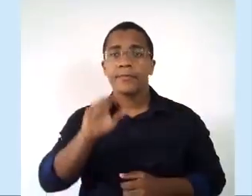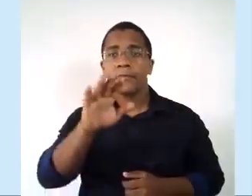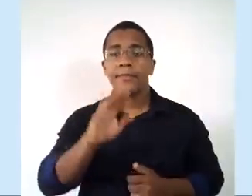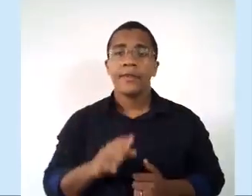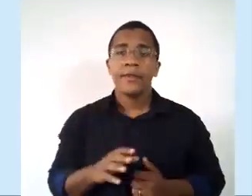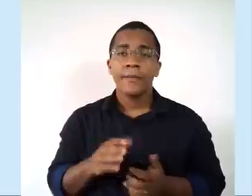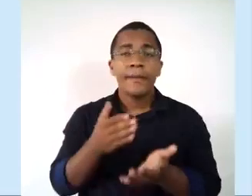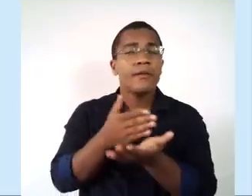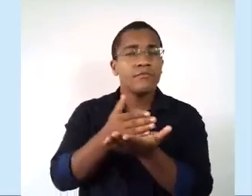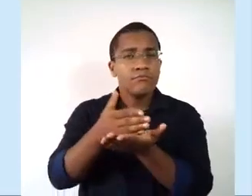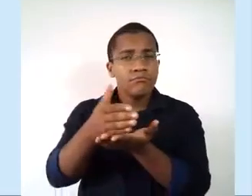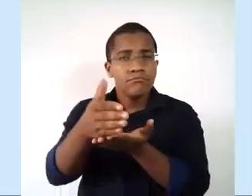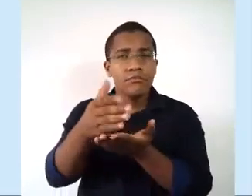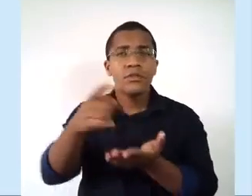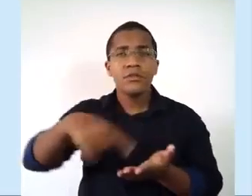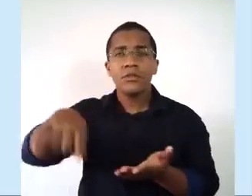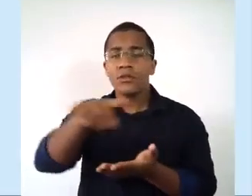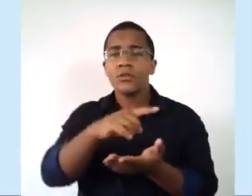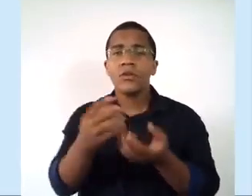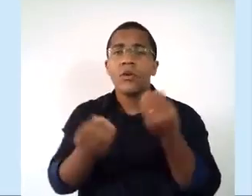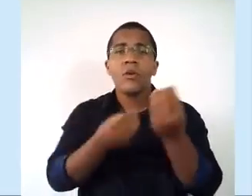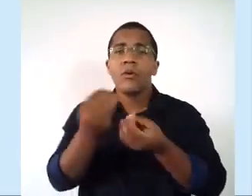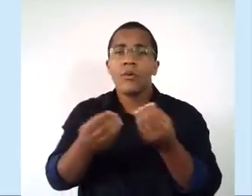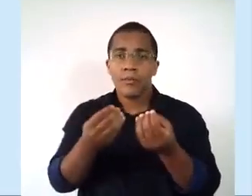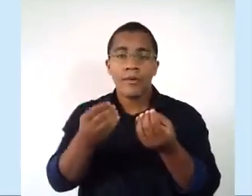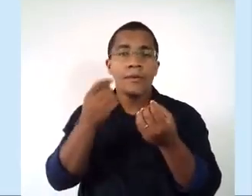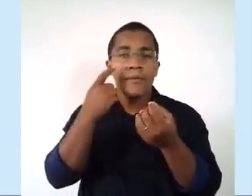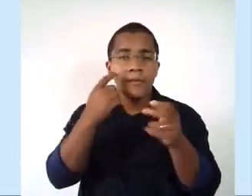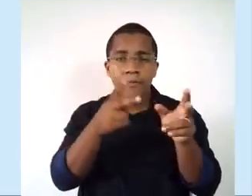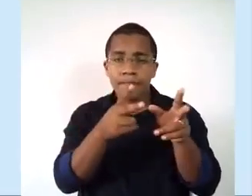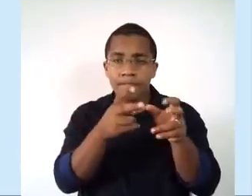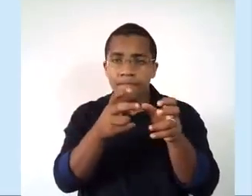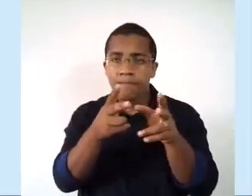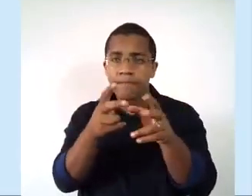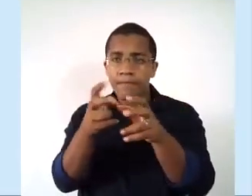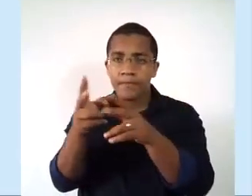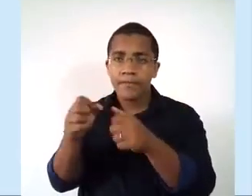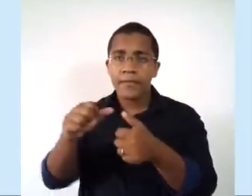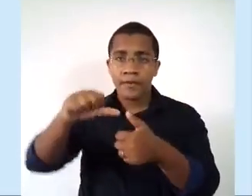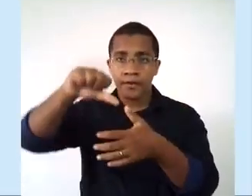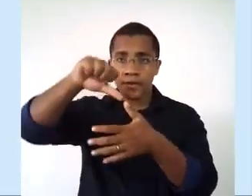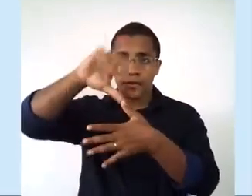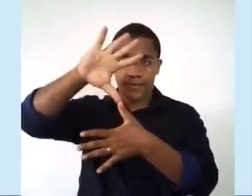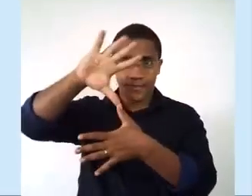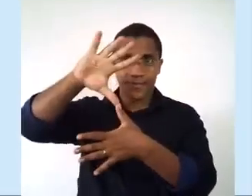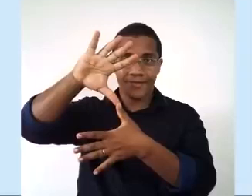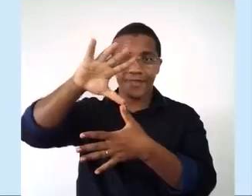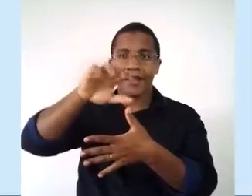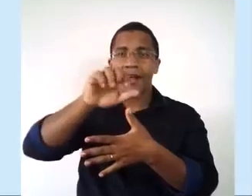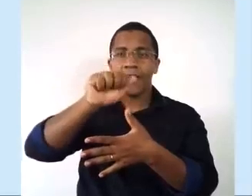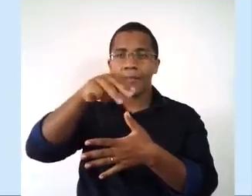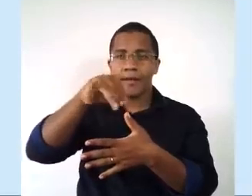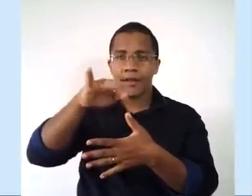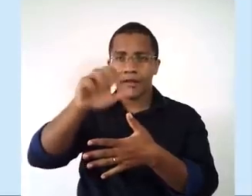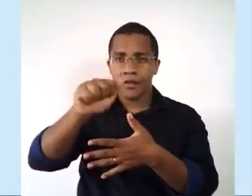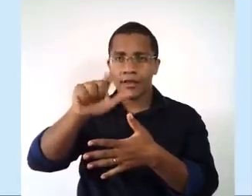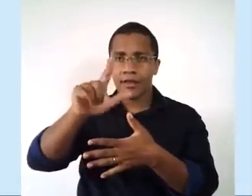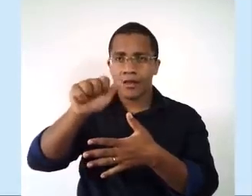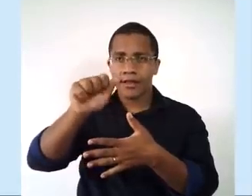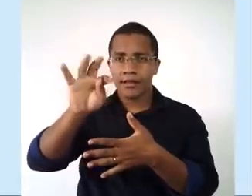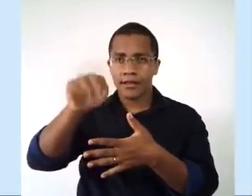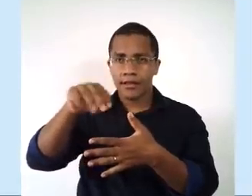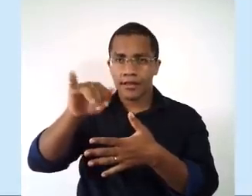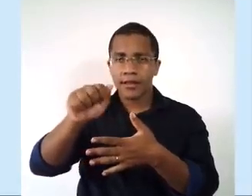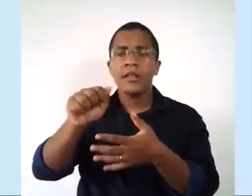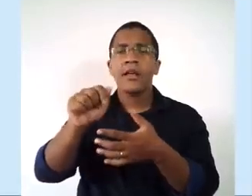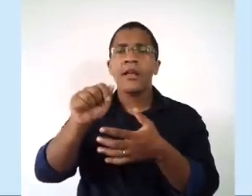Gente, pra iniciar a gente vai começar a observar a América Latina, tá? As regiões mais baixas, a parte mais